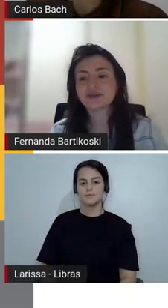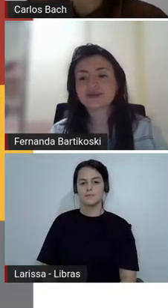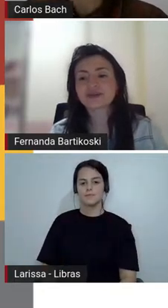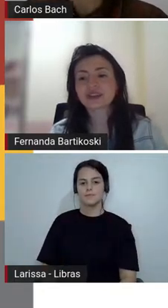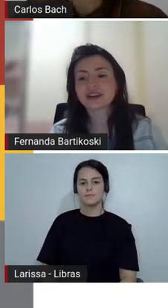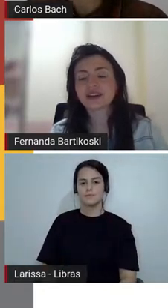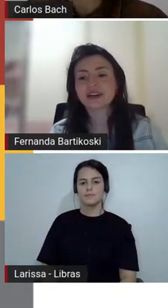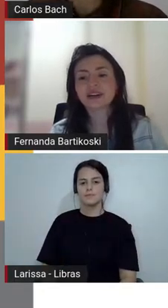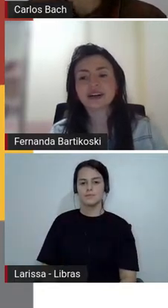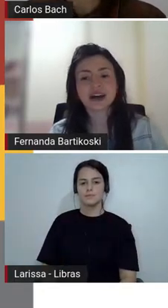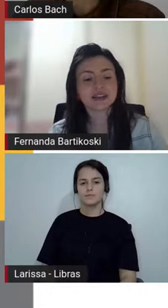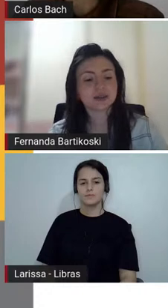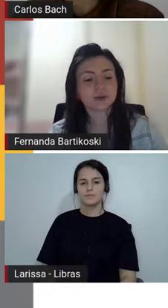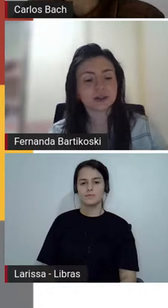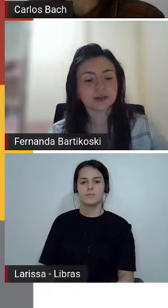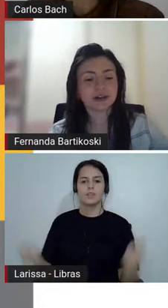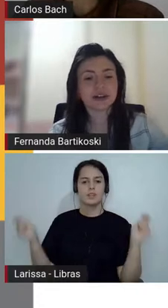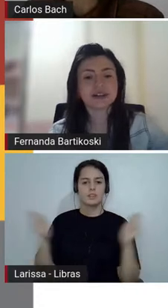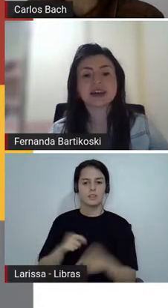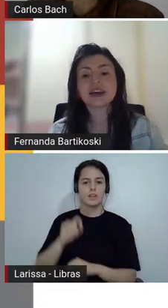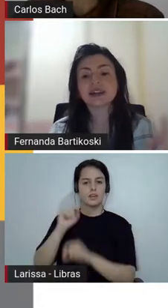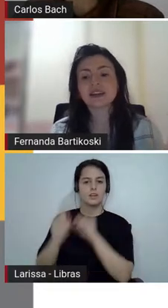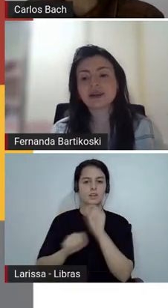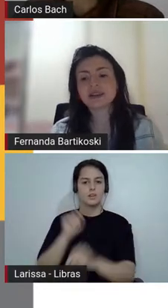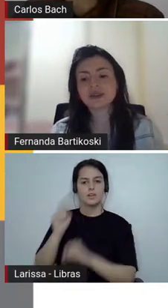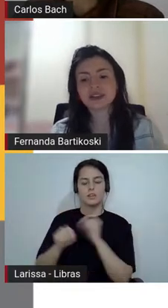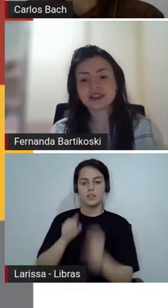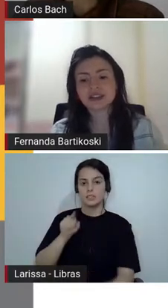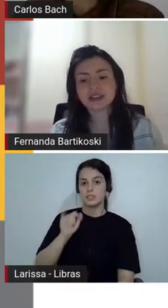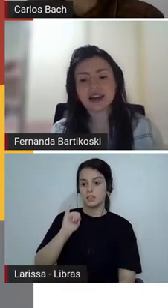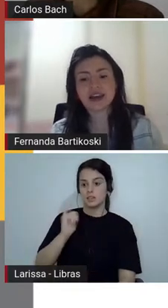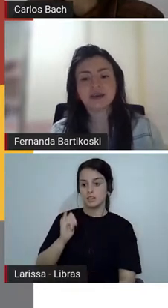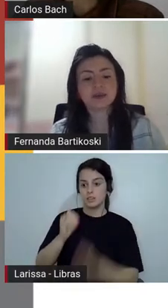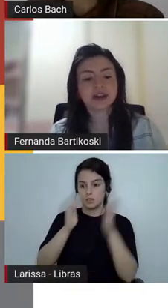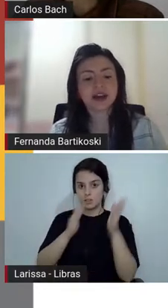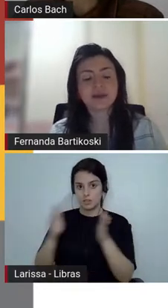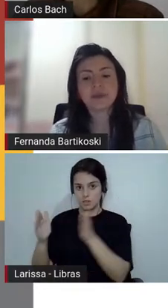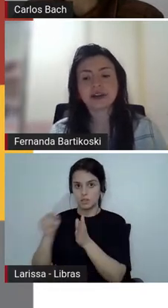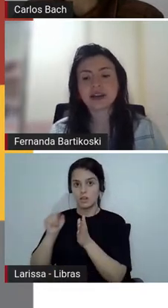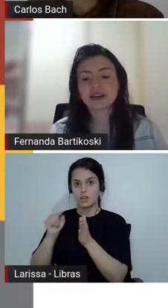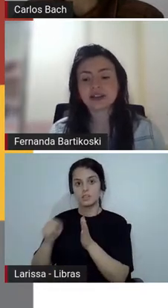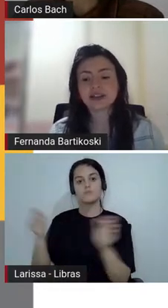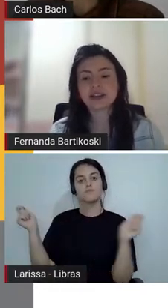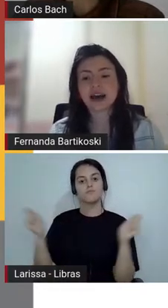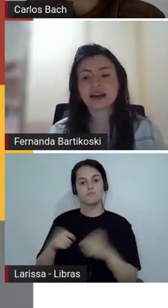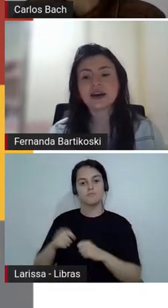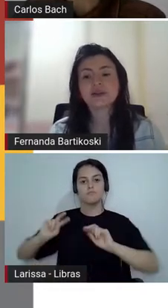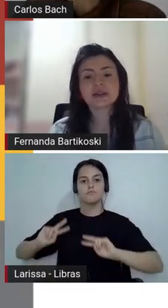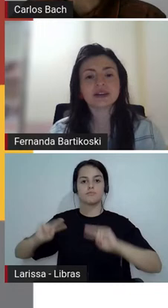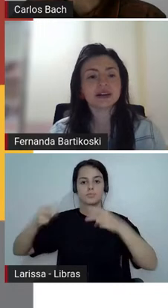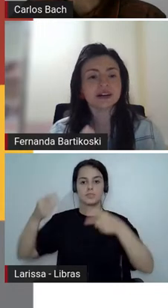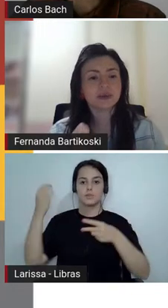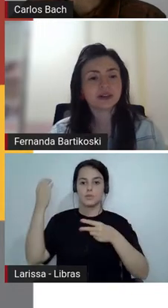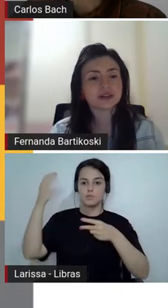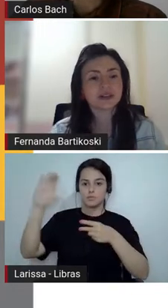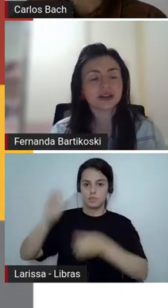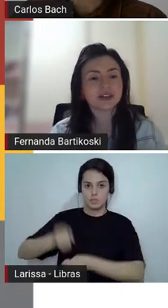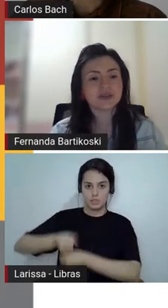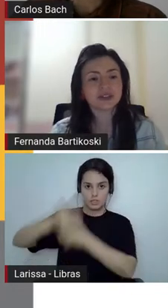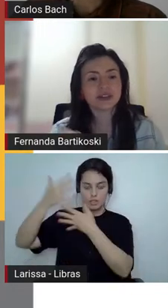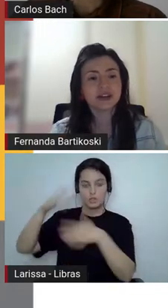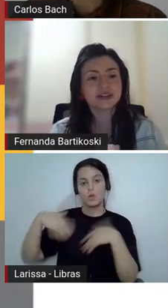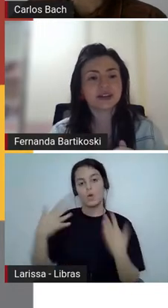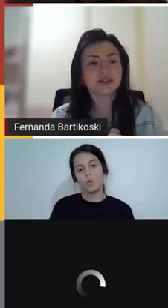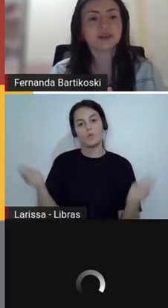chat essas duas crônicas. E também, se vocês quiserem, puderem, podem acessar usando a câmera do